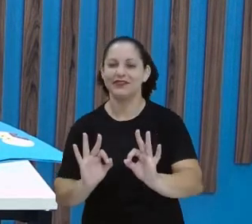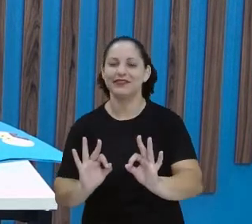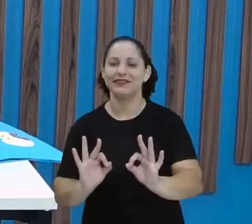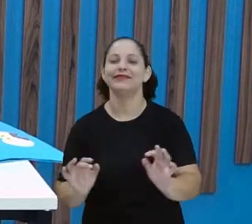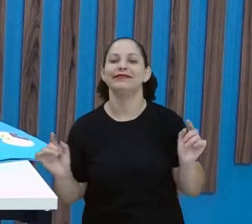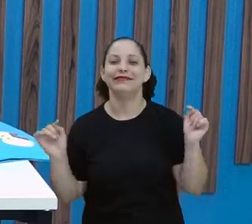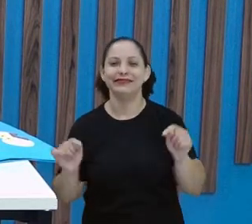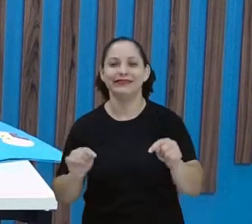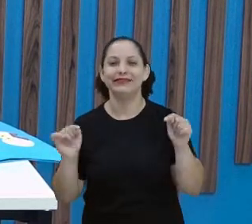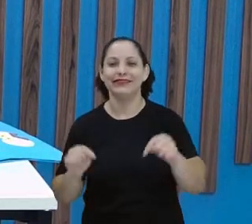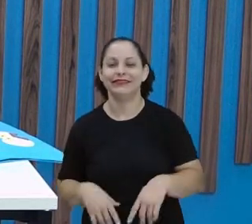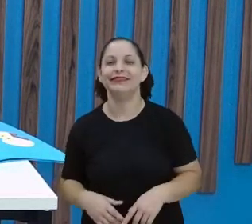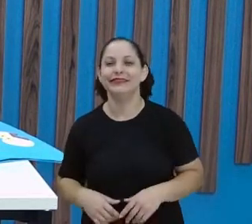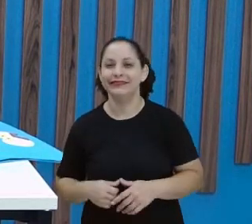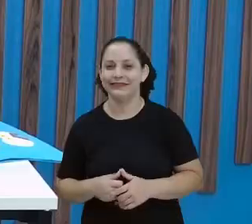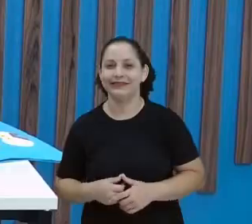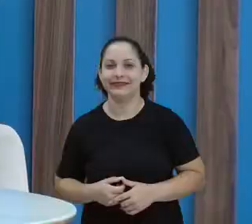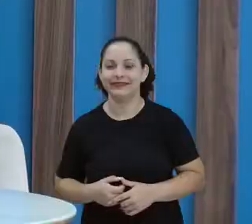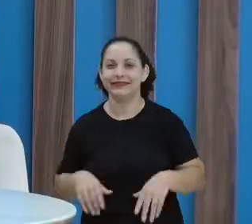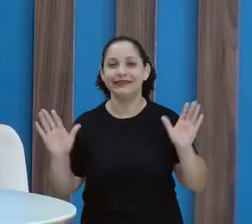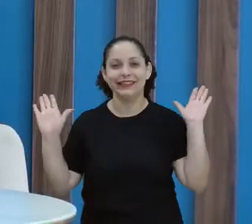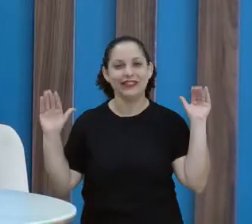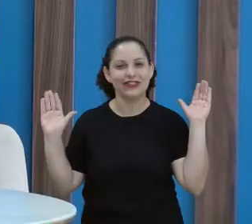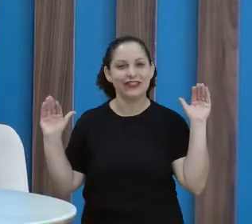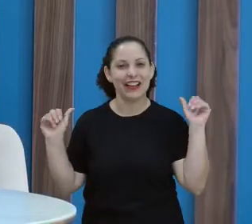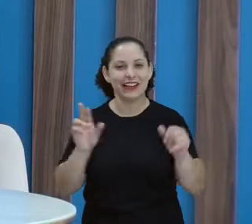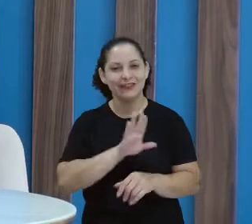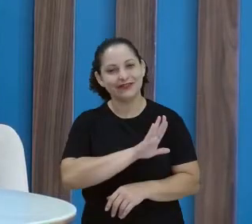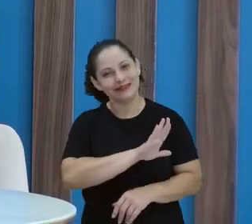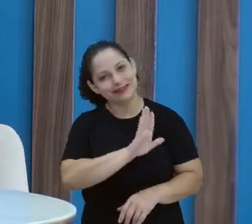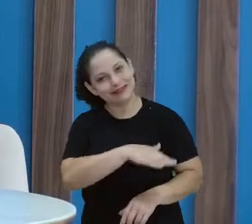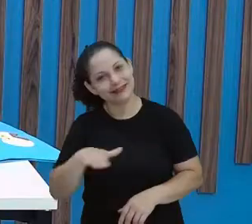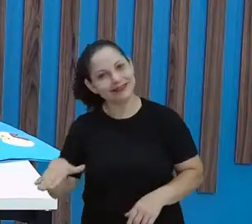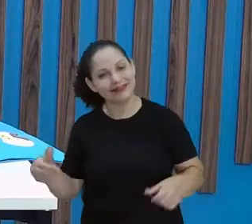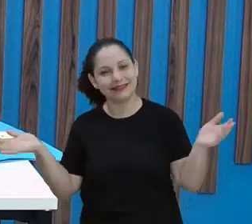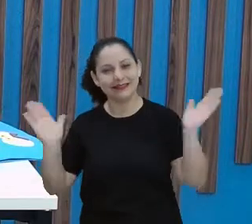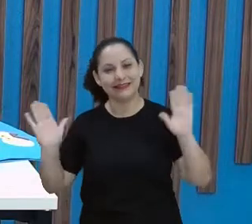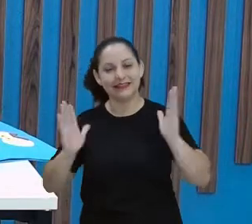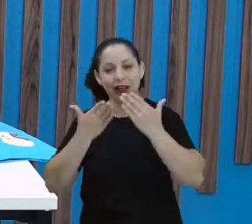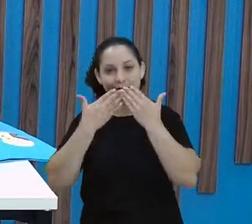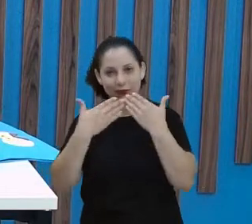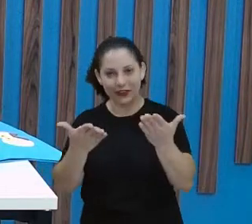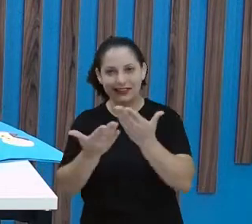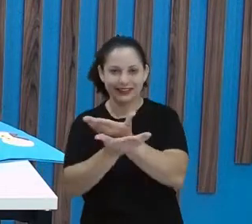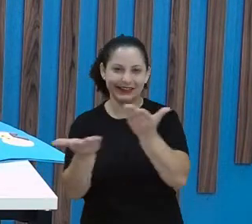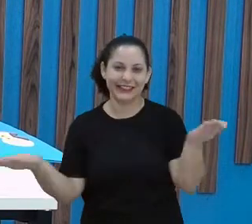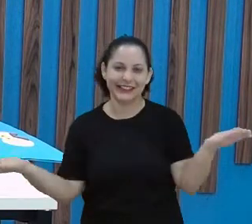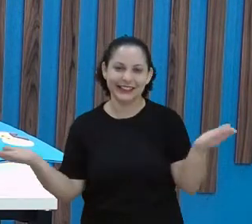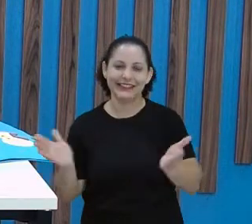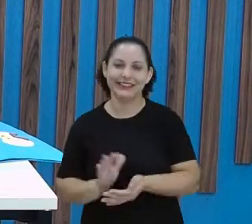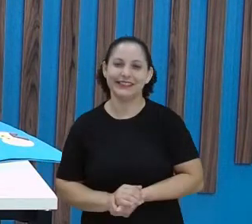existiria o Educa Recife. Vai se despedir, professora Jôsse. Tchau, crianças. Tchau. Beijo no coração.